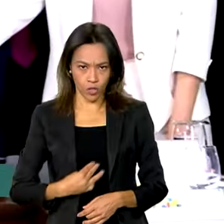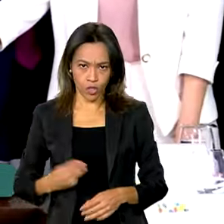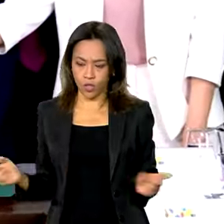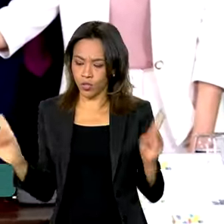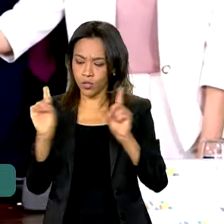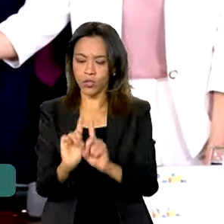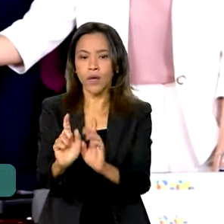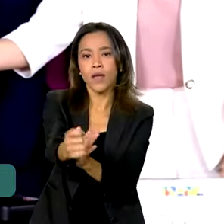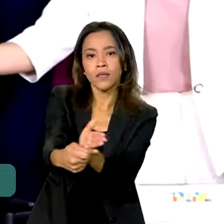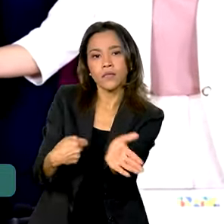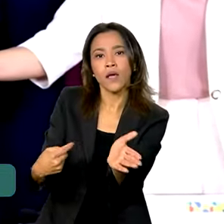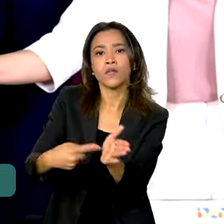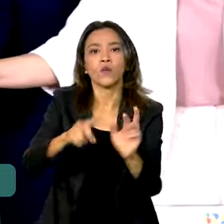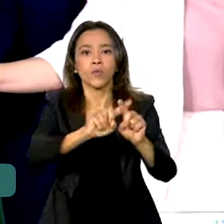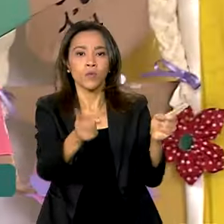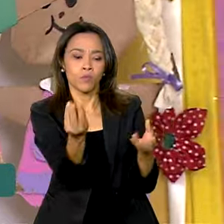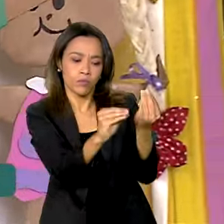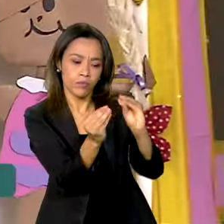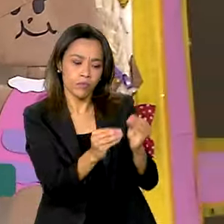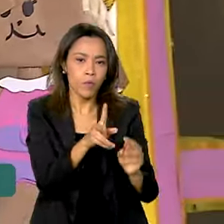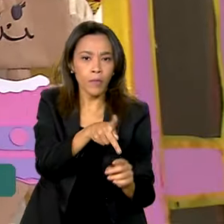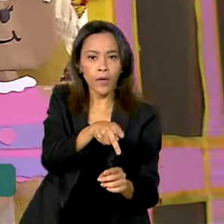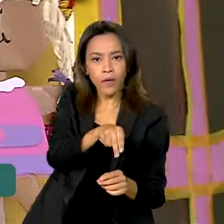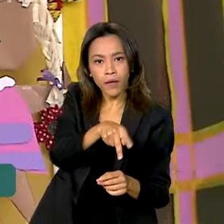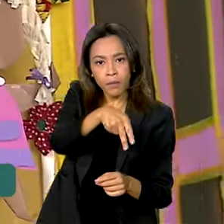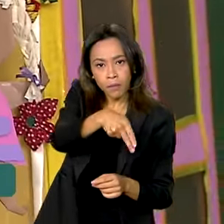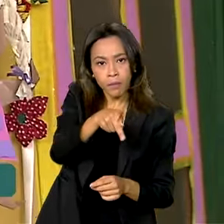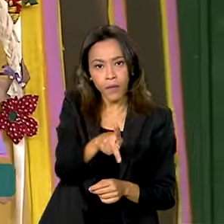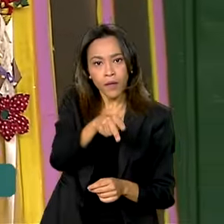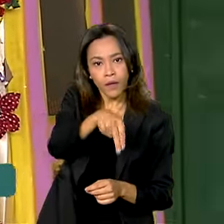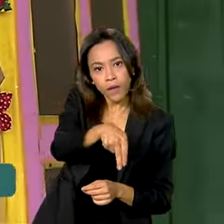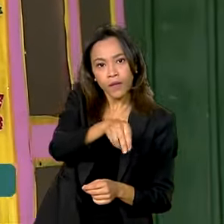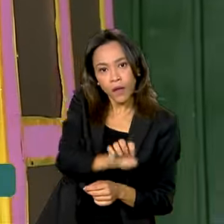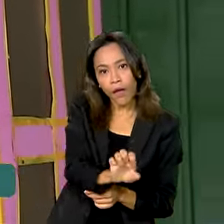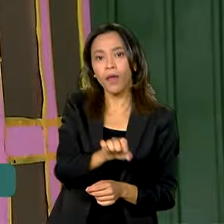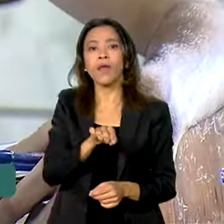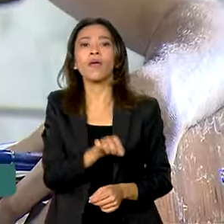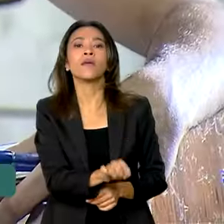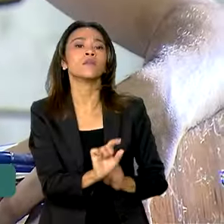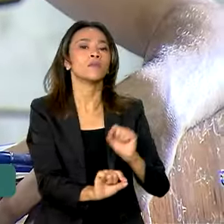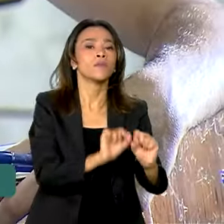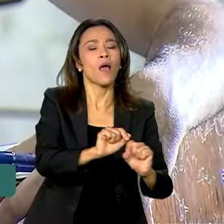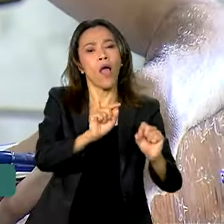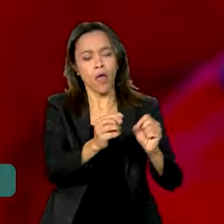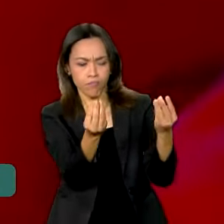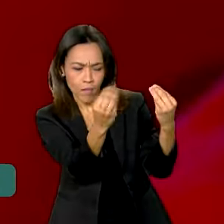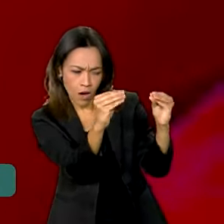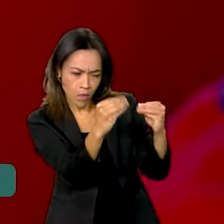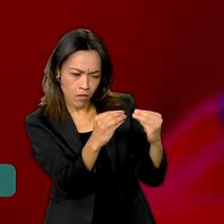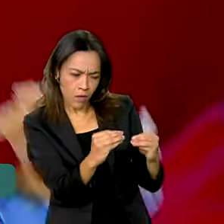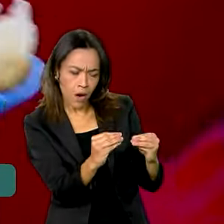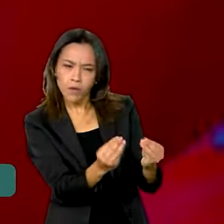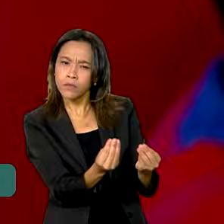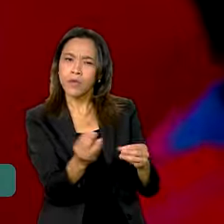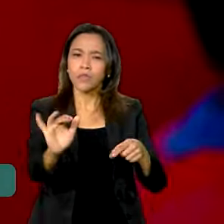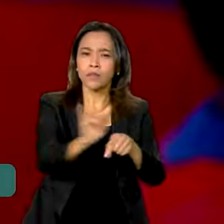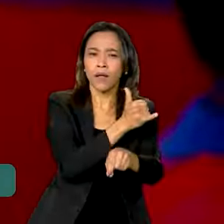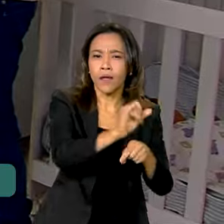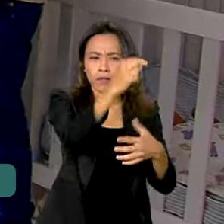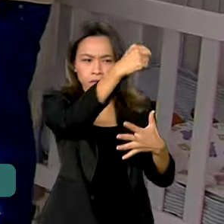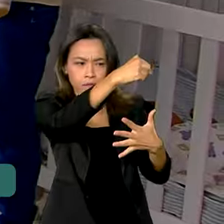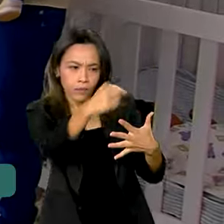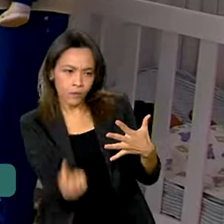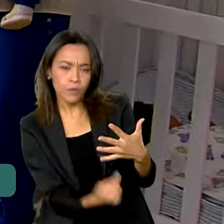Plano Nacional de Educação. Com 18 objetivos, o PNE define ações, estratégias e